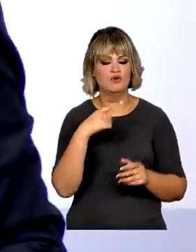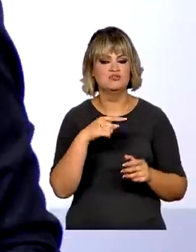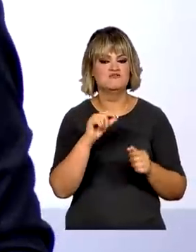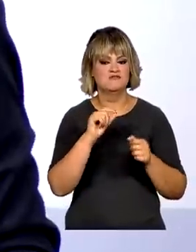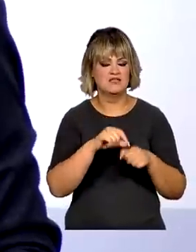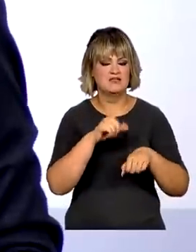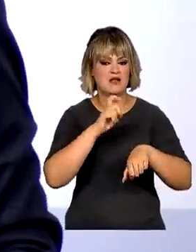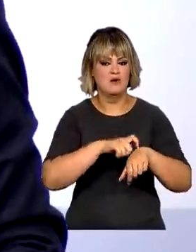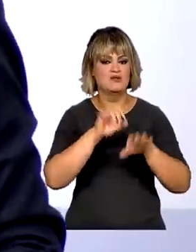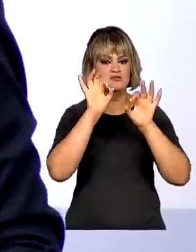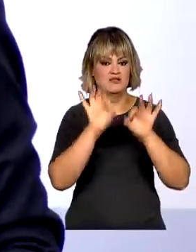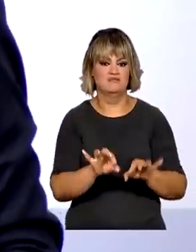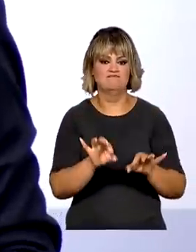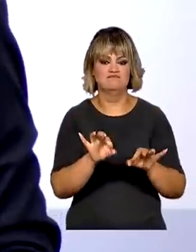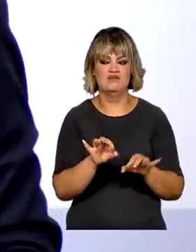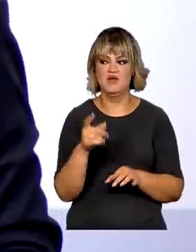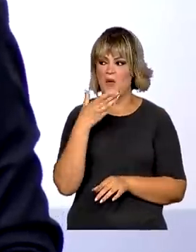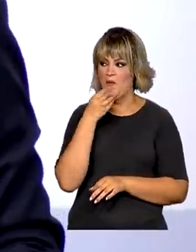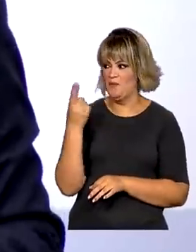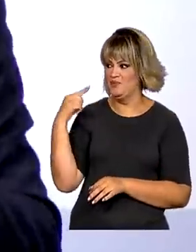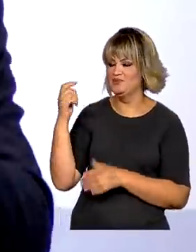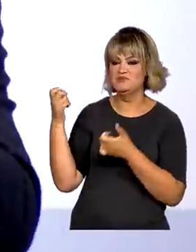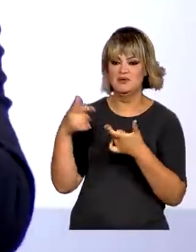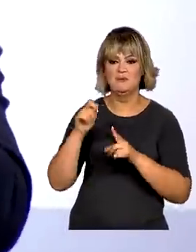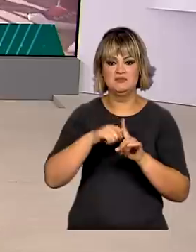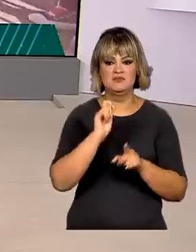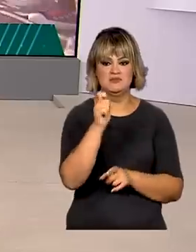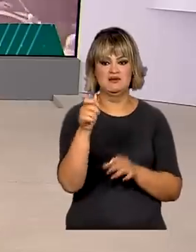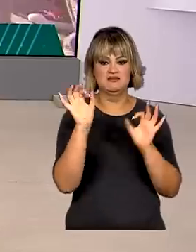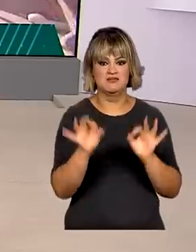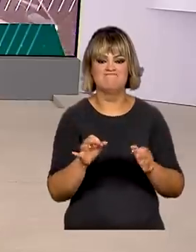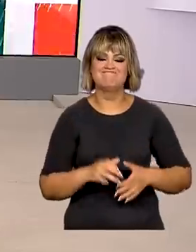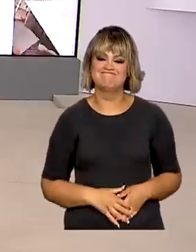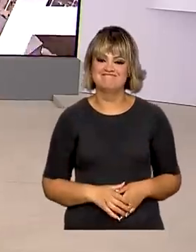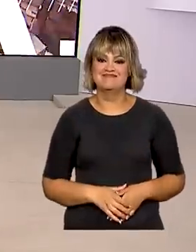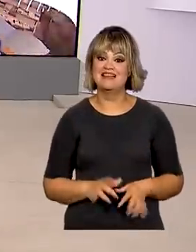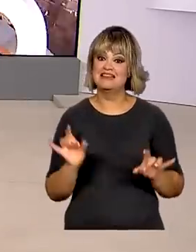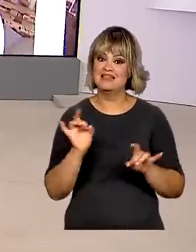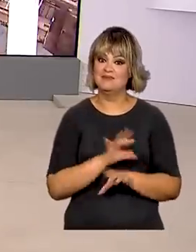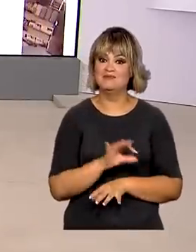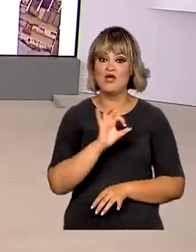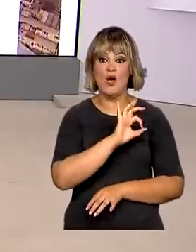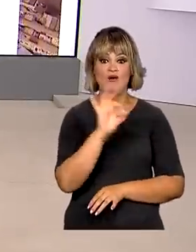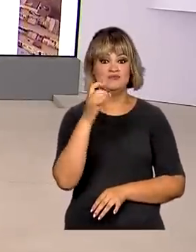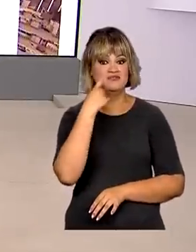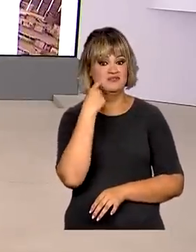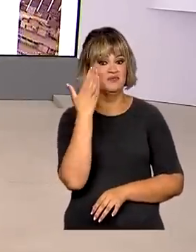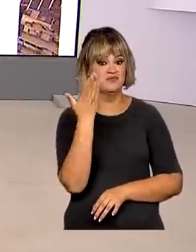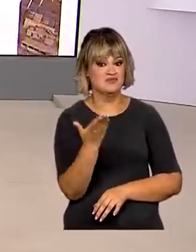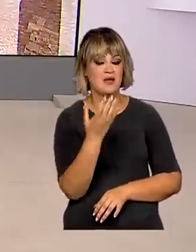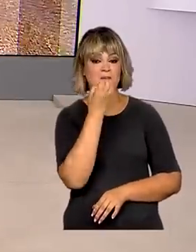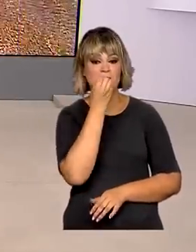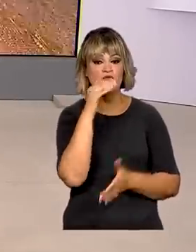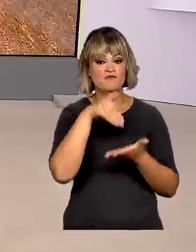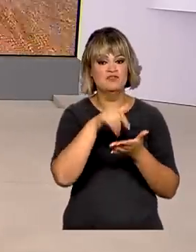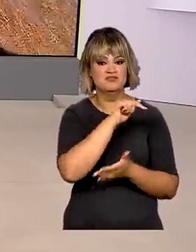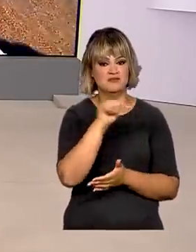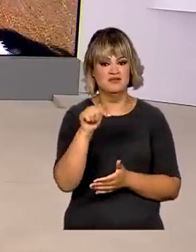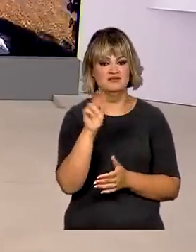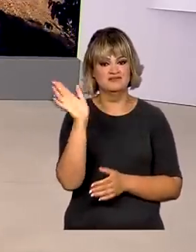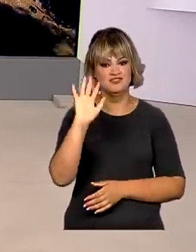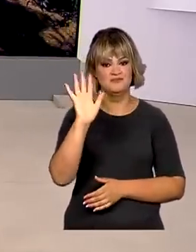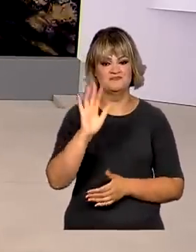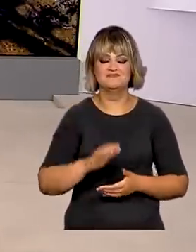tempestiva, como disse o André, todos os meses. É isso. Uma ótima sexta-feira para você. Um bom fim de semana.